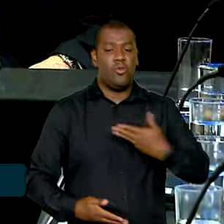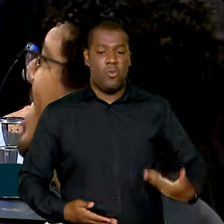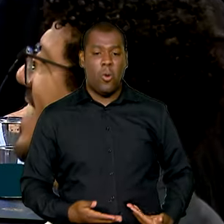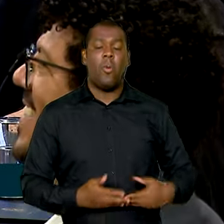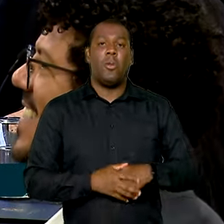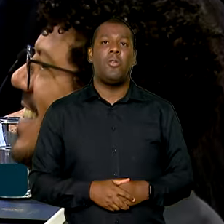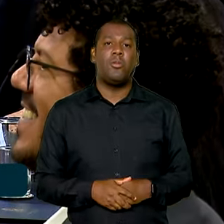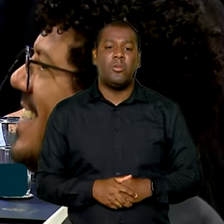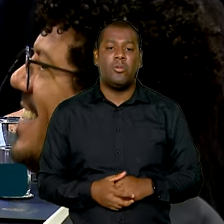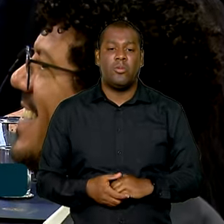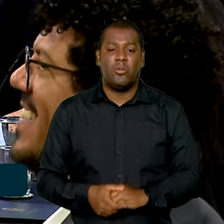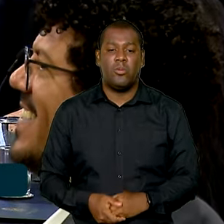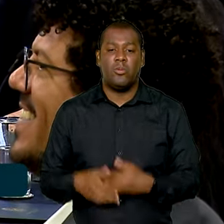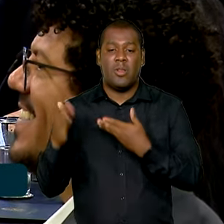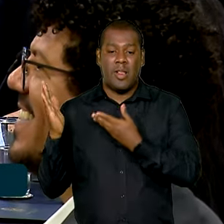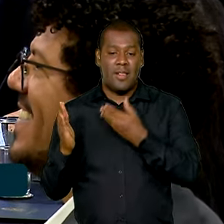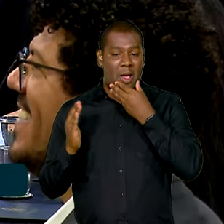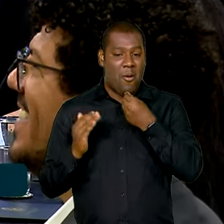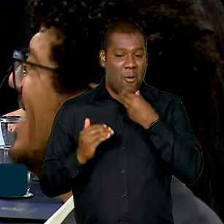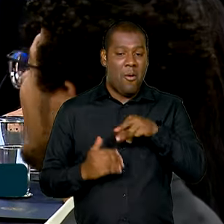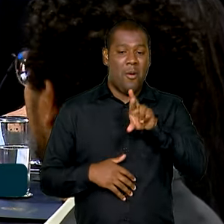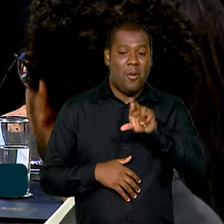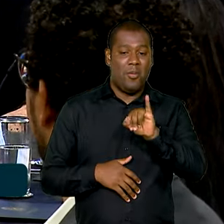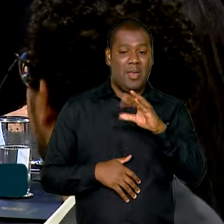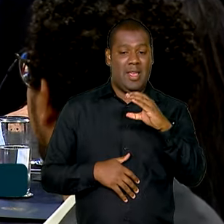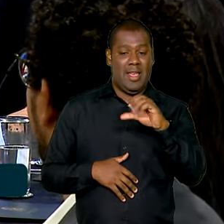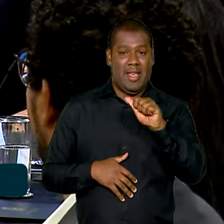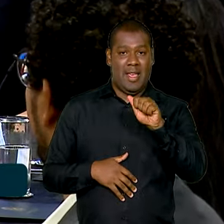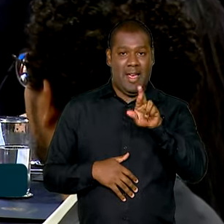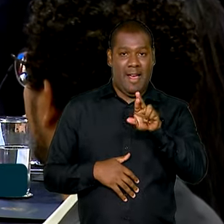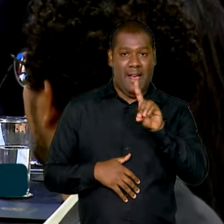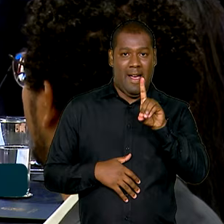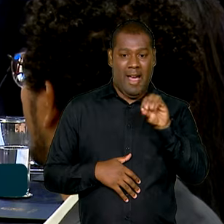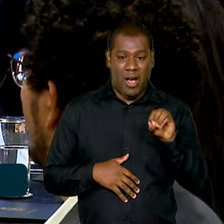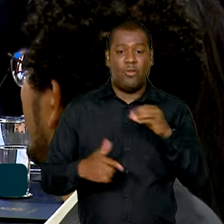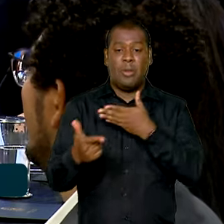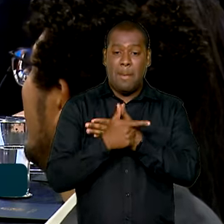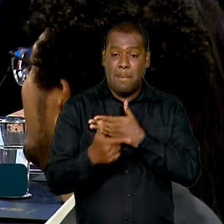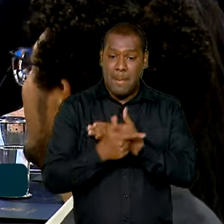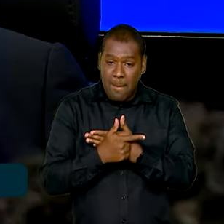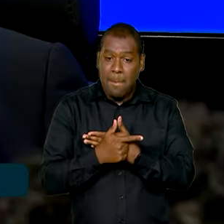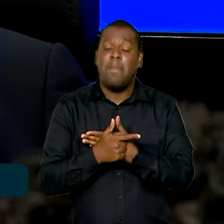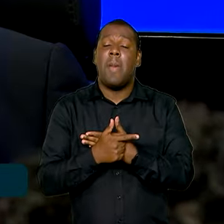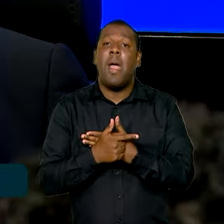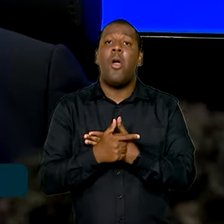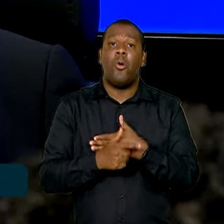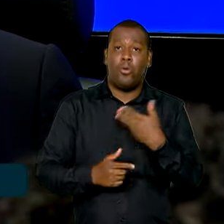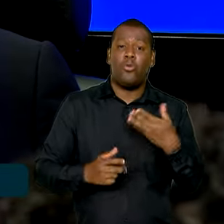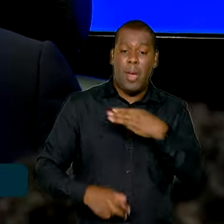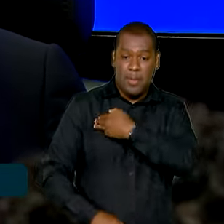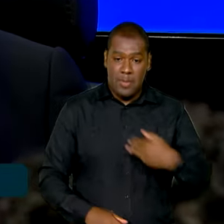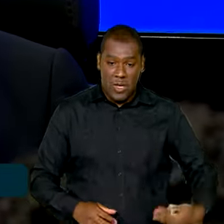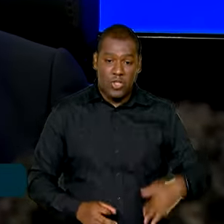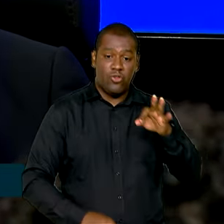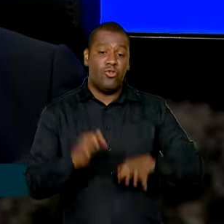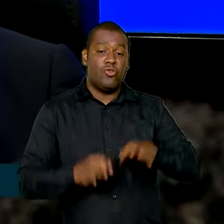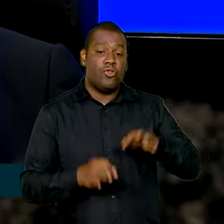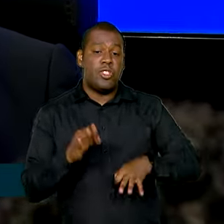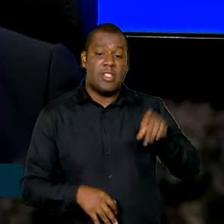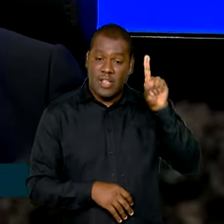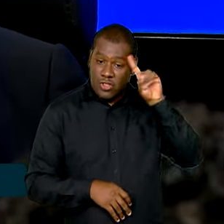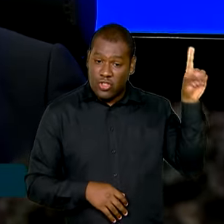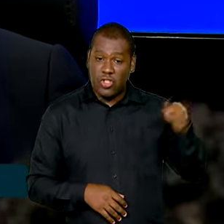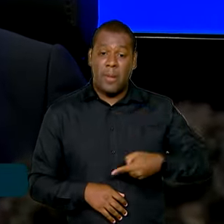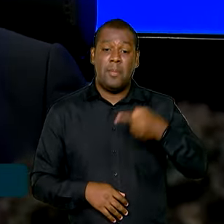mérito. Ricardo Lewandowski assume oficialmente o Ministério da Justiça e Segurança Pública no dia 1º de fevereiro.